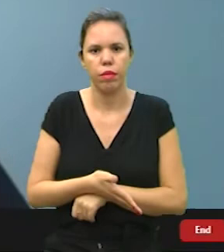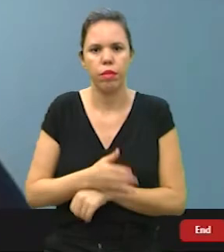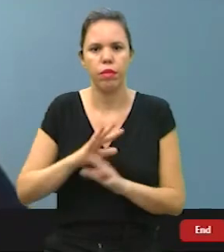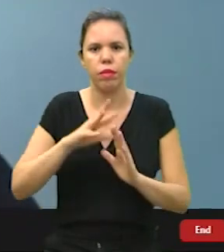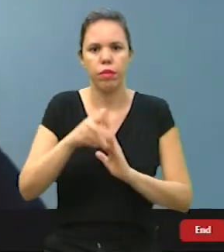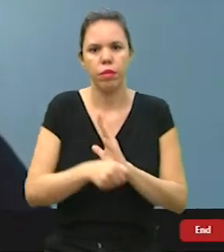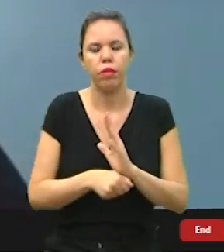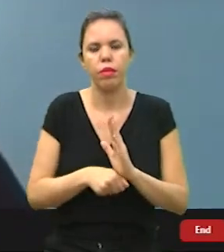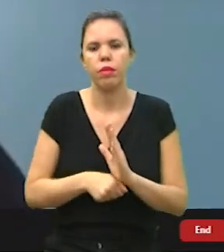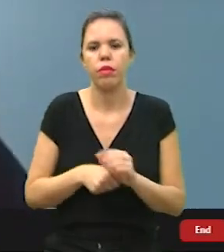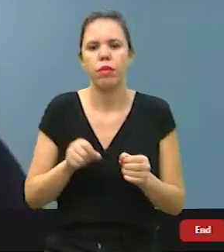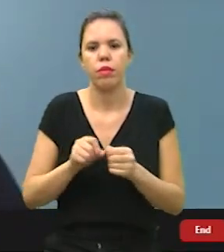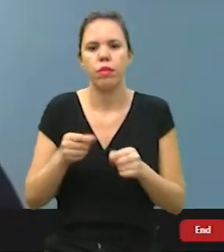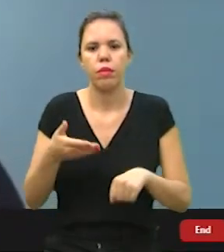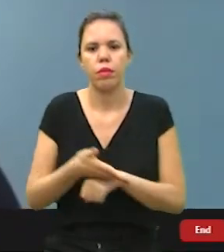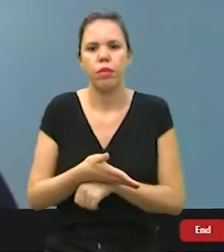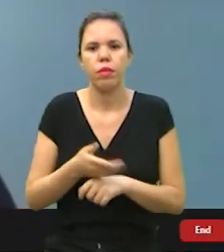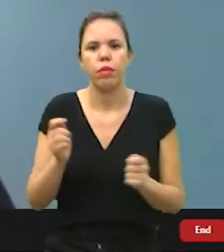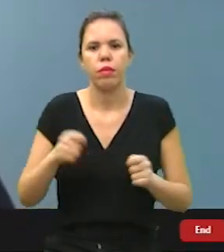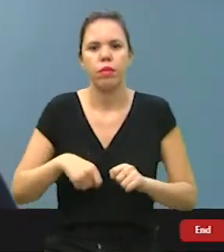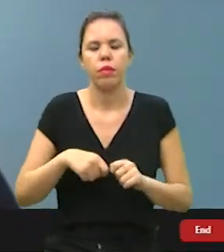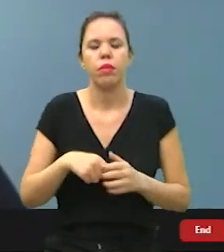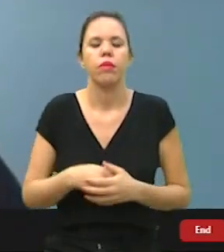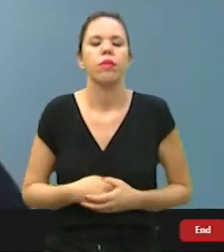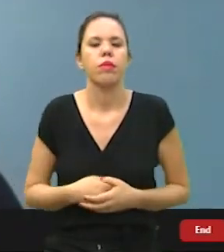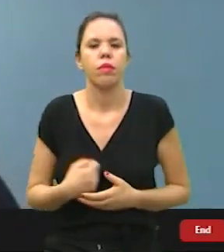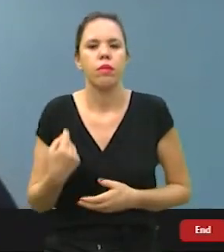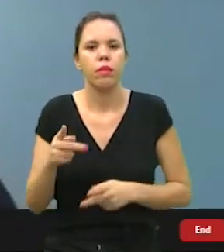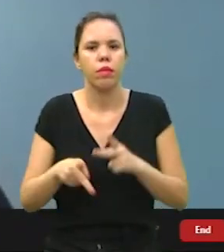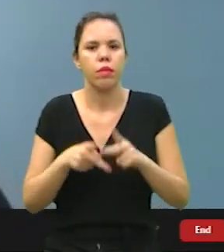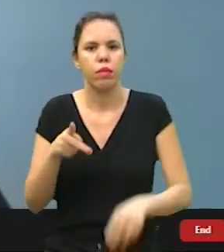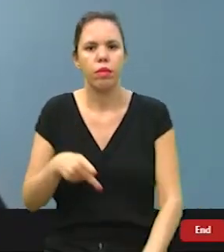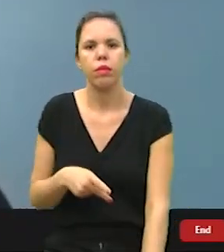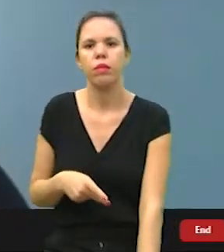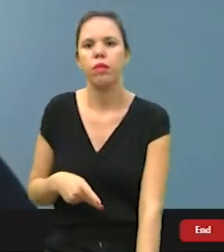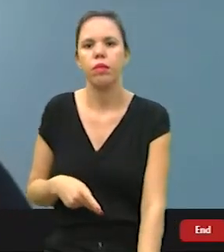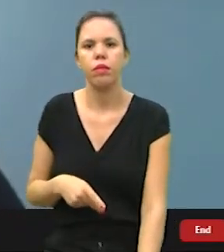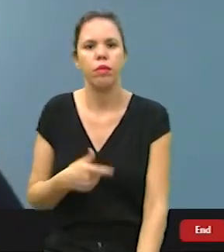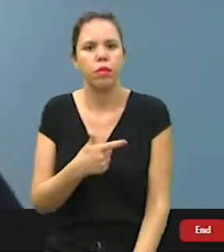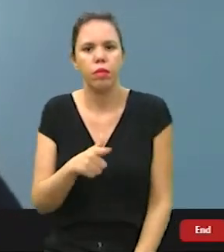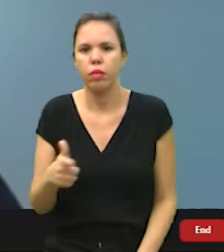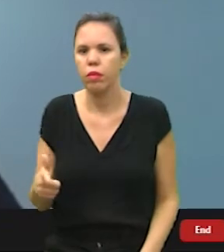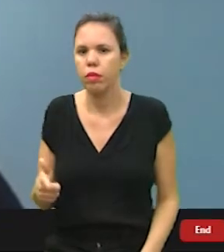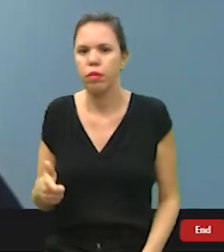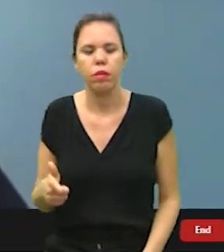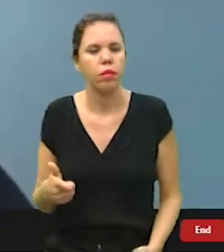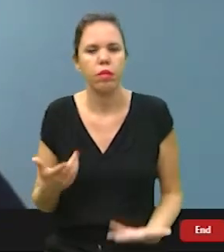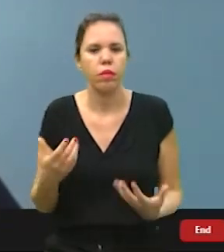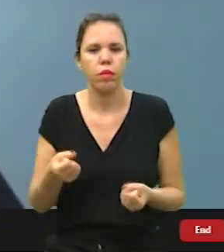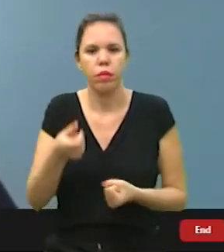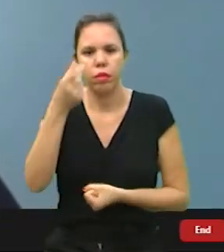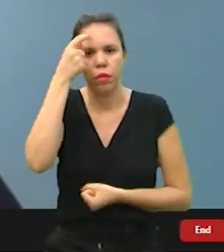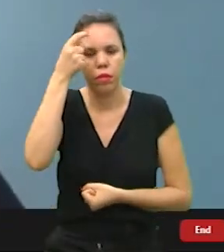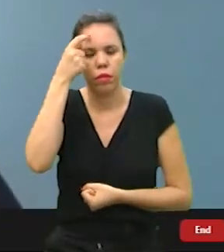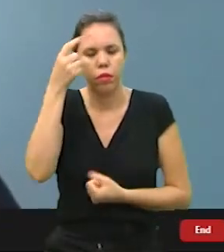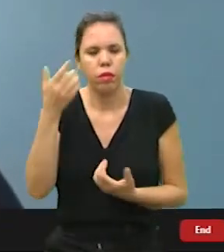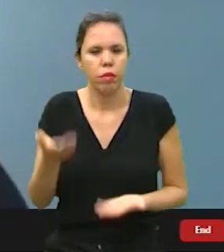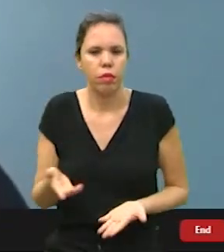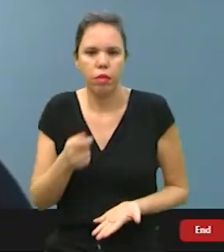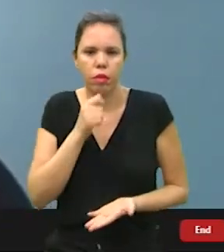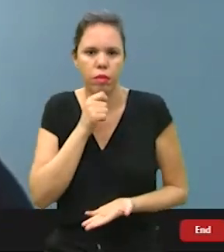do meio ambiente, a gente faz parte do ecossistema. Mas as pessoas não caíram a ficha, não se